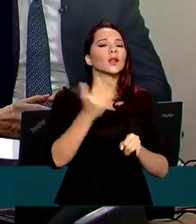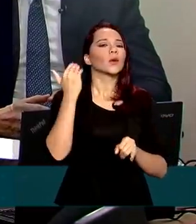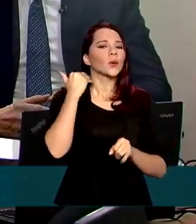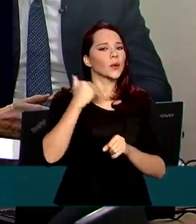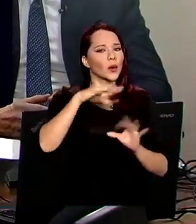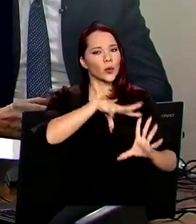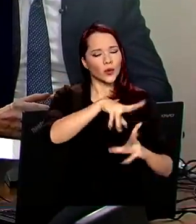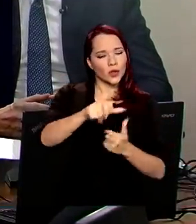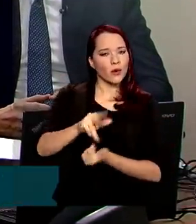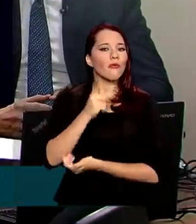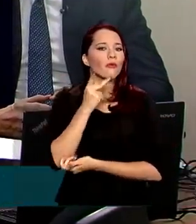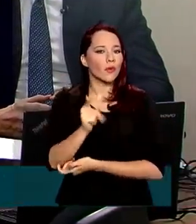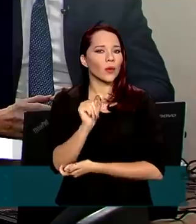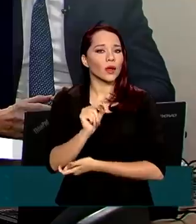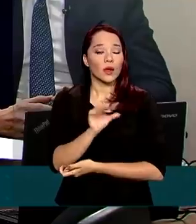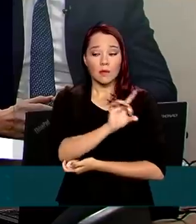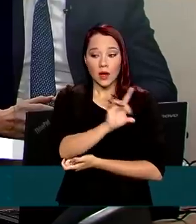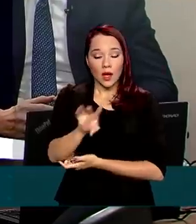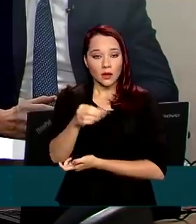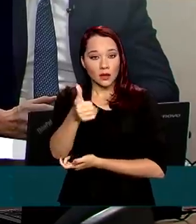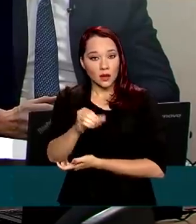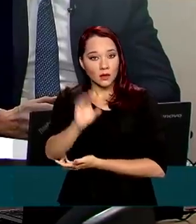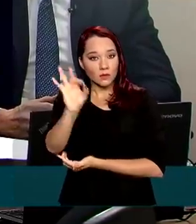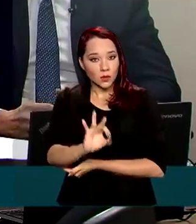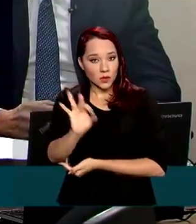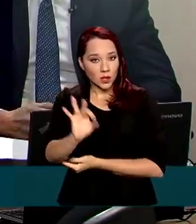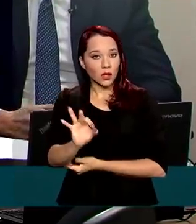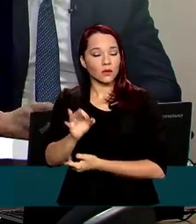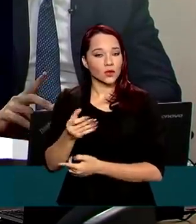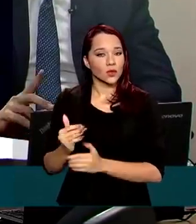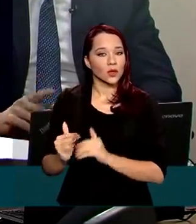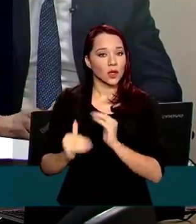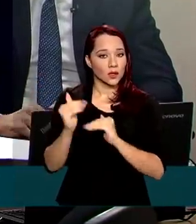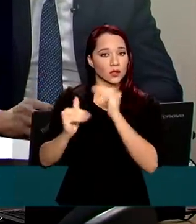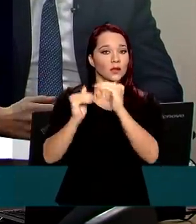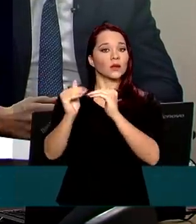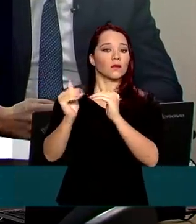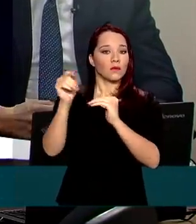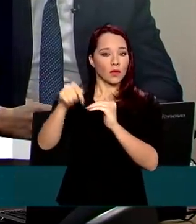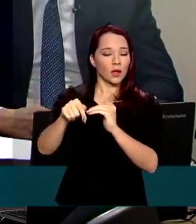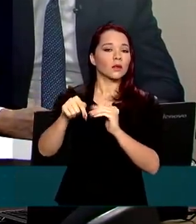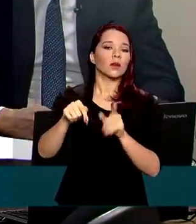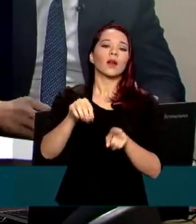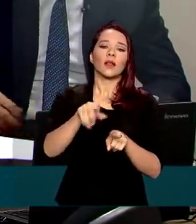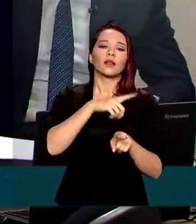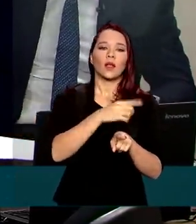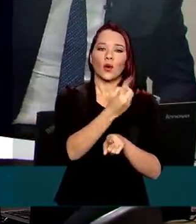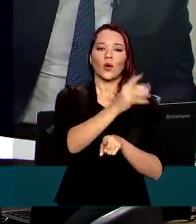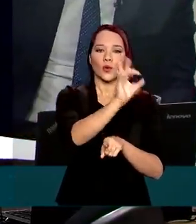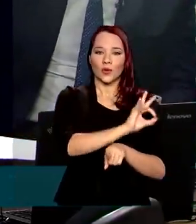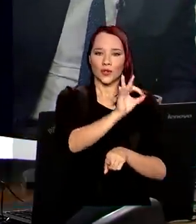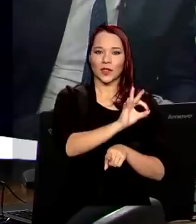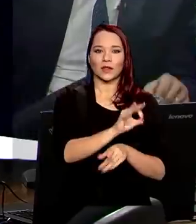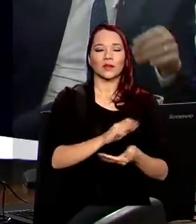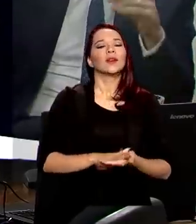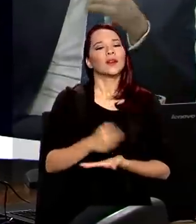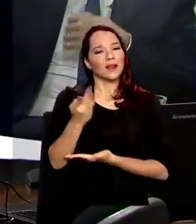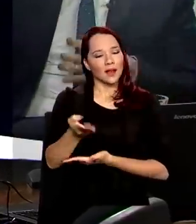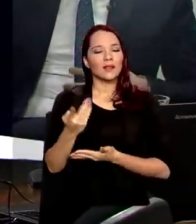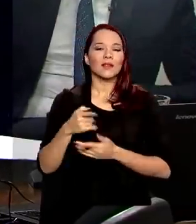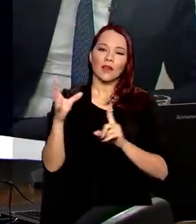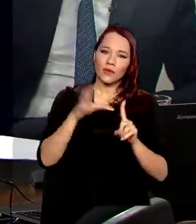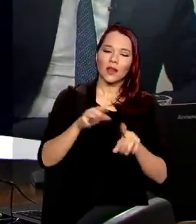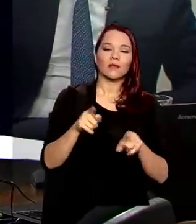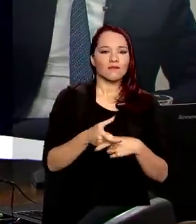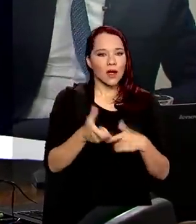atesta isso. Ele diz que para cada 10% de crescimento, de penetração da banda larga, isso gera 1% do PIB. Ia ser feito